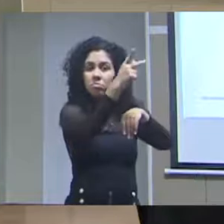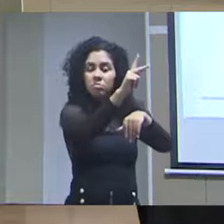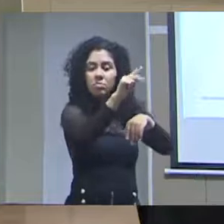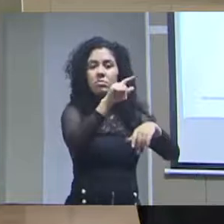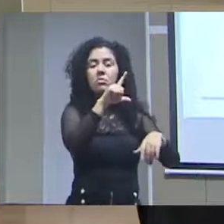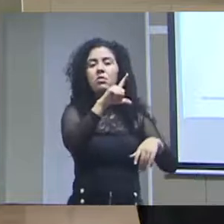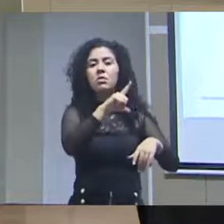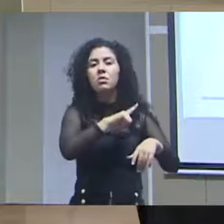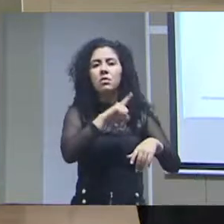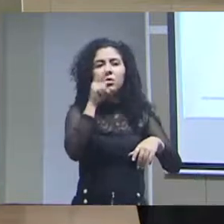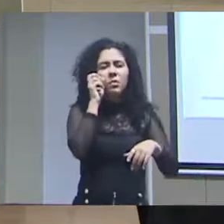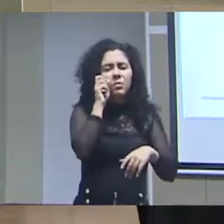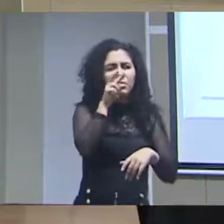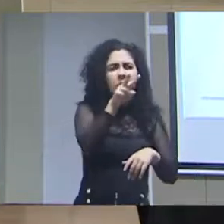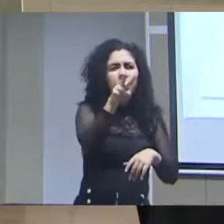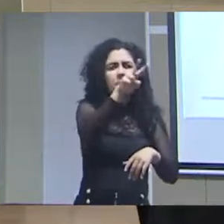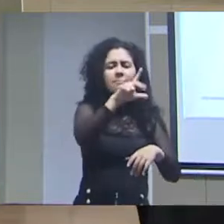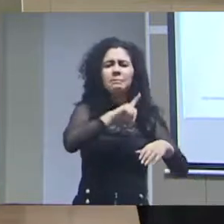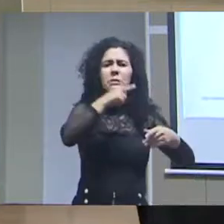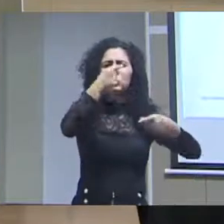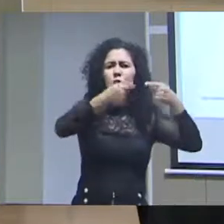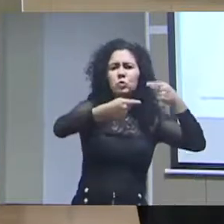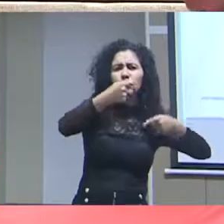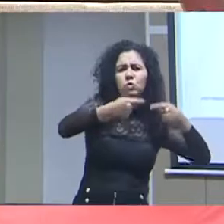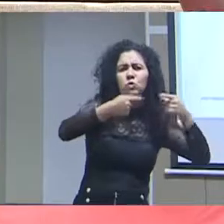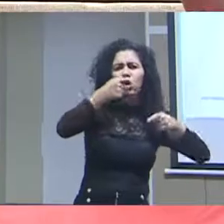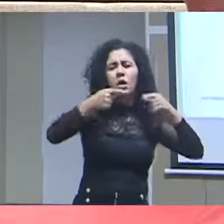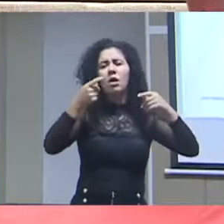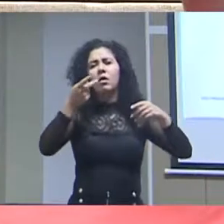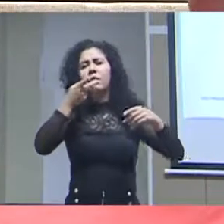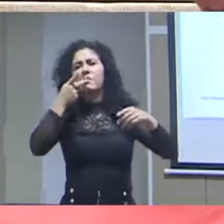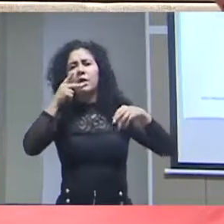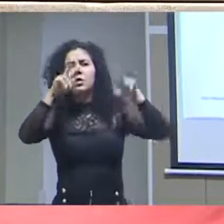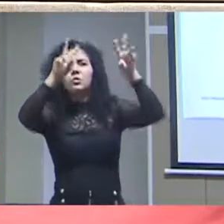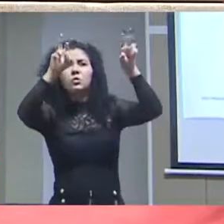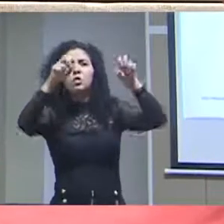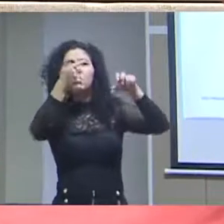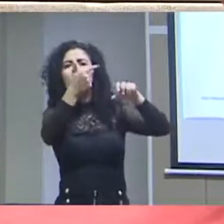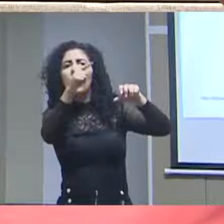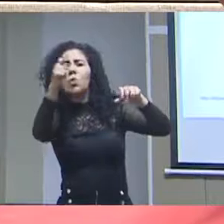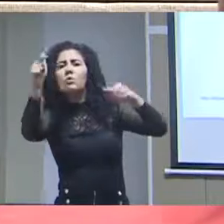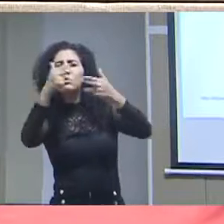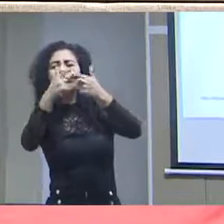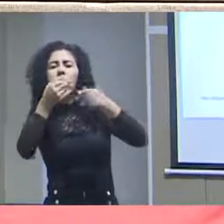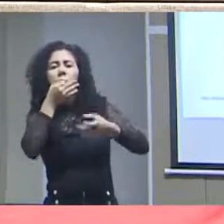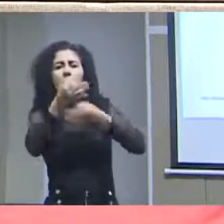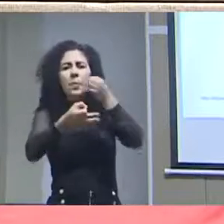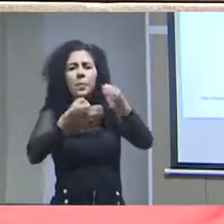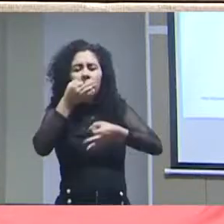própria ambiente onde ela está sendo visualizada, uma discussão e apresentações de outras visões a partir do mesmo conjunto de dados,